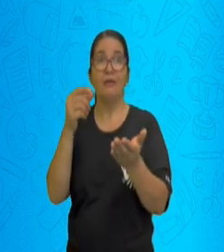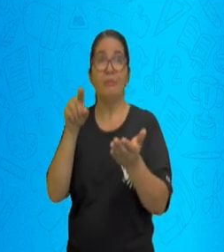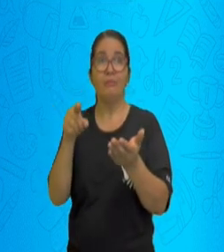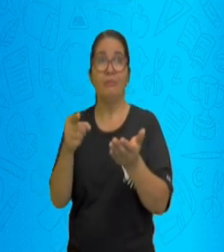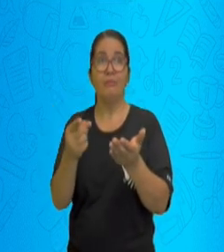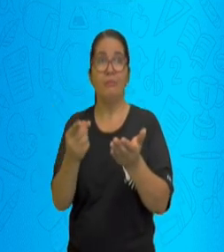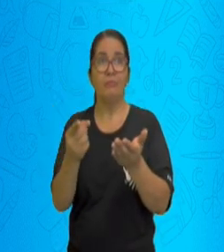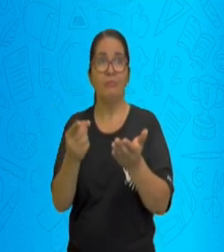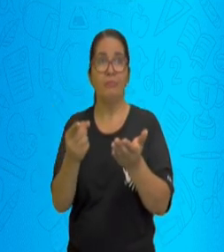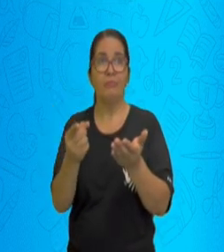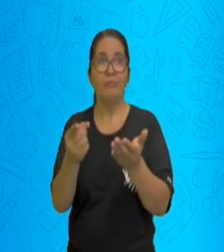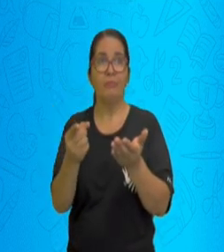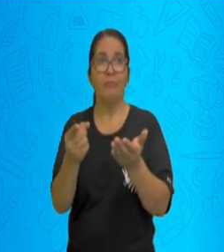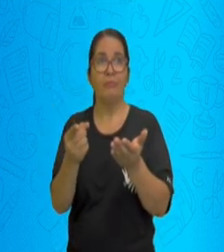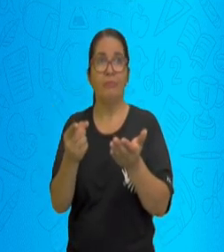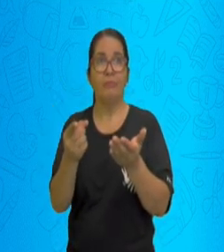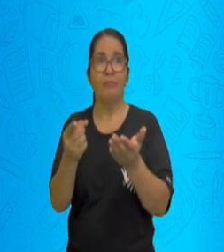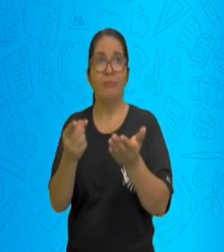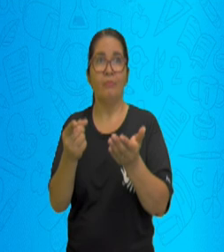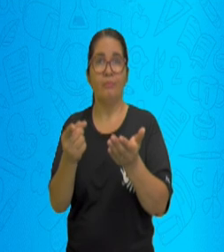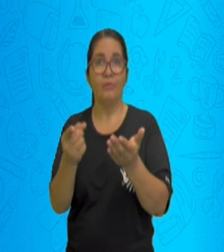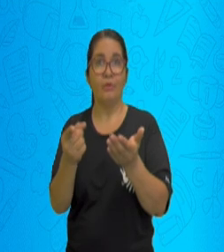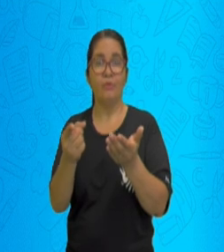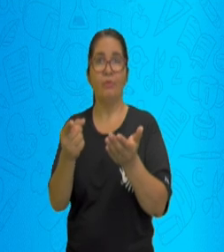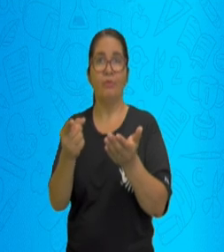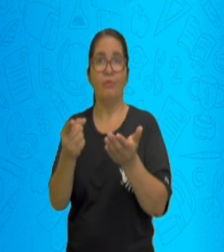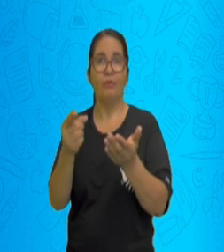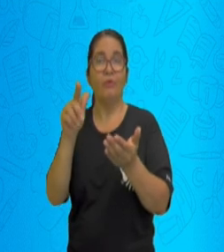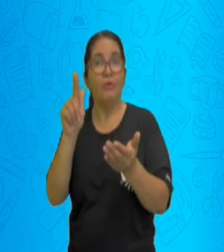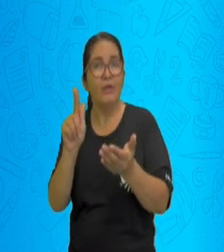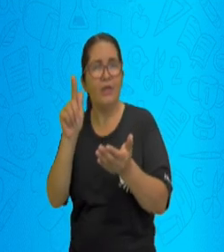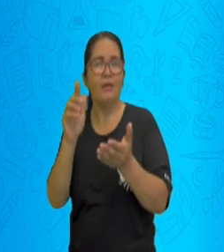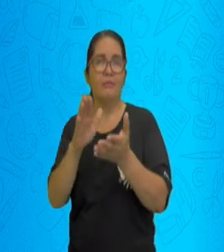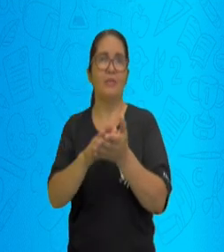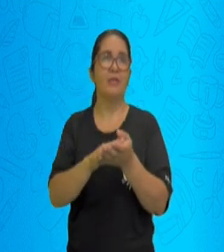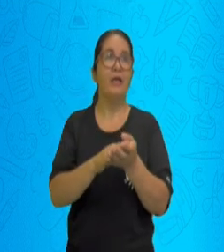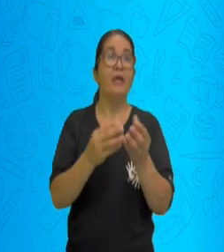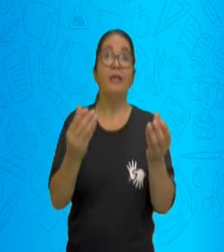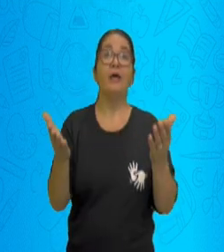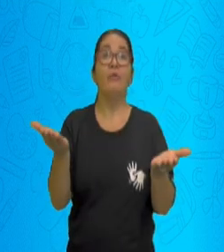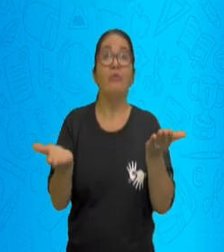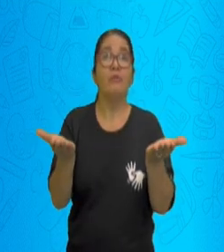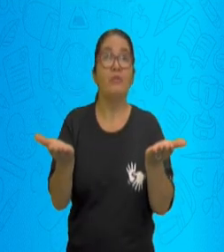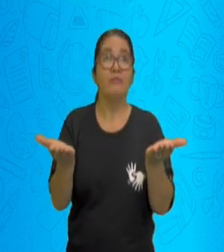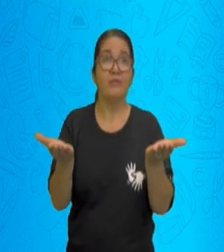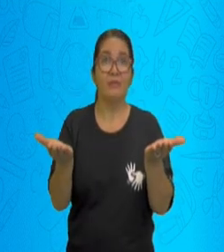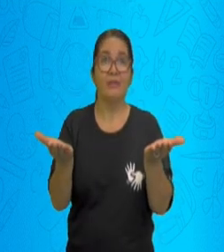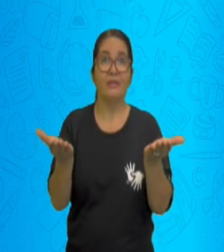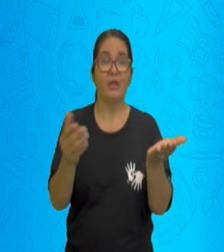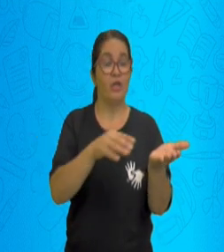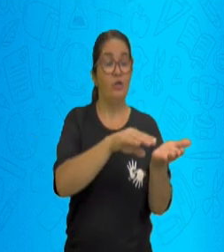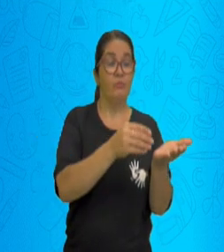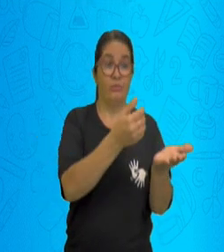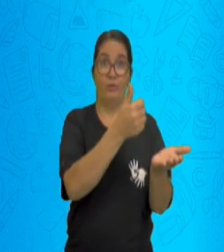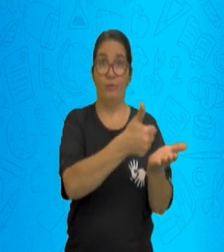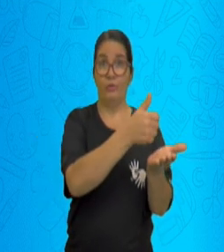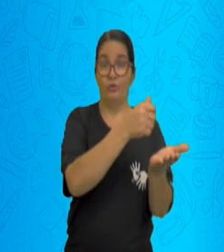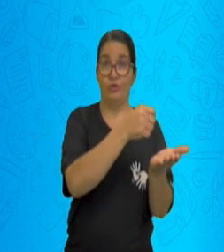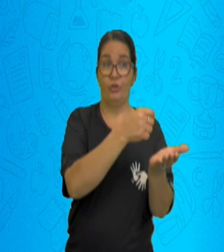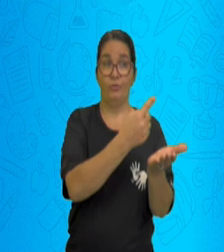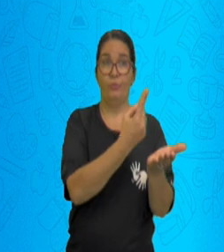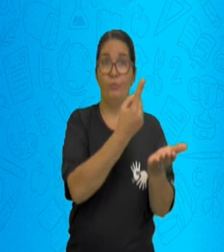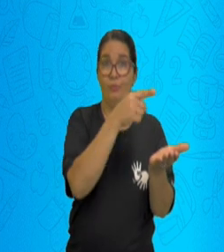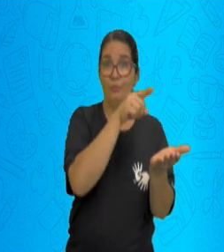e 1.000 aqui, vai ficar com o mesmo peso. Então, essa